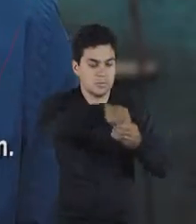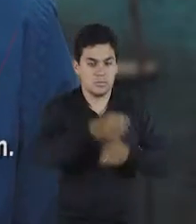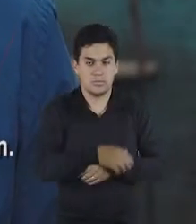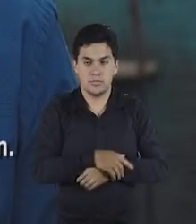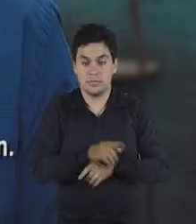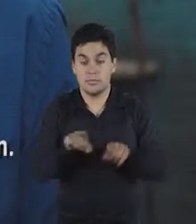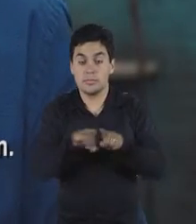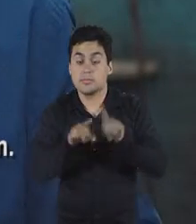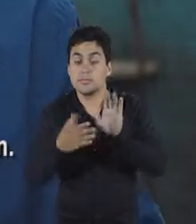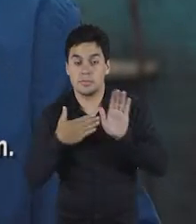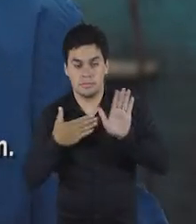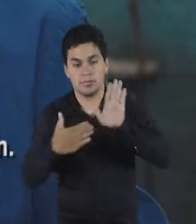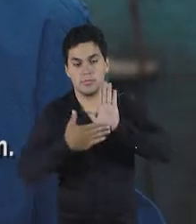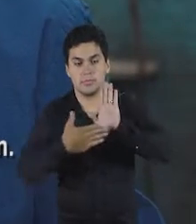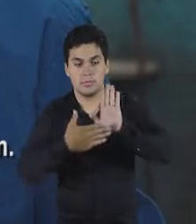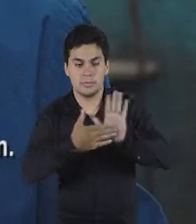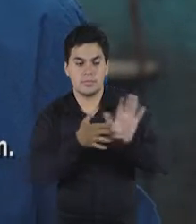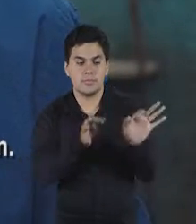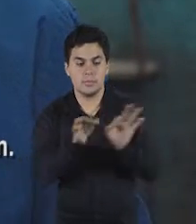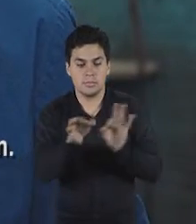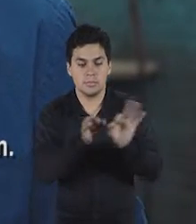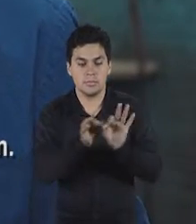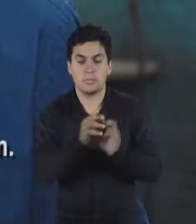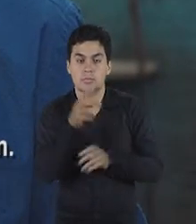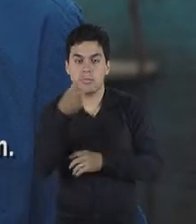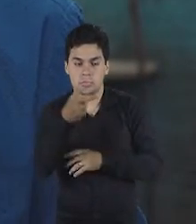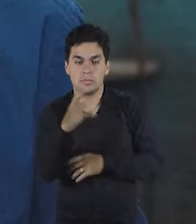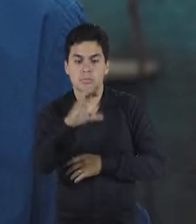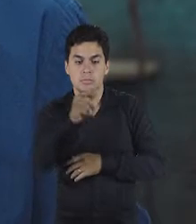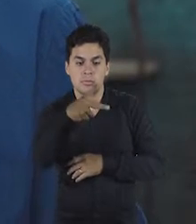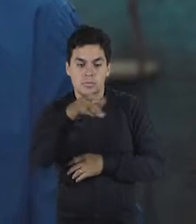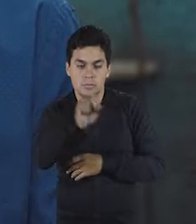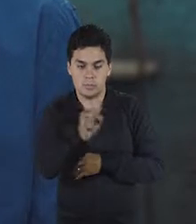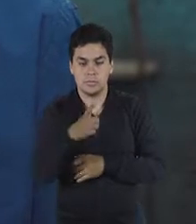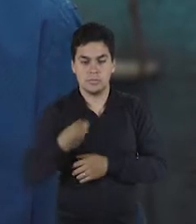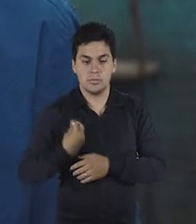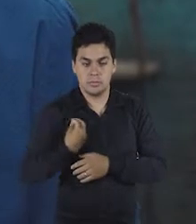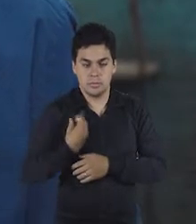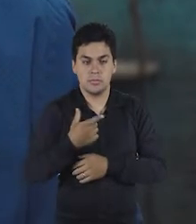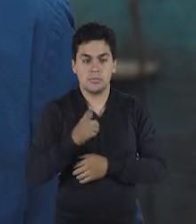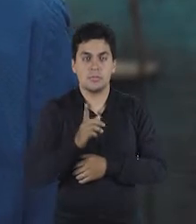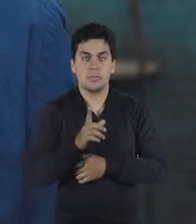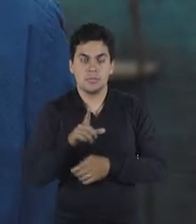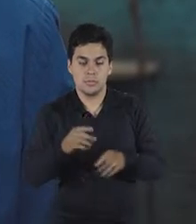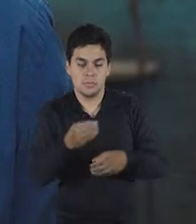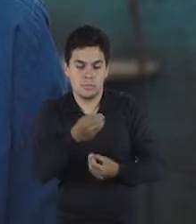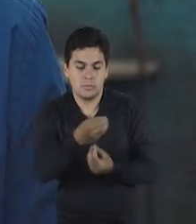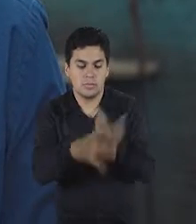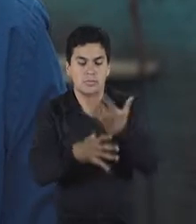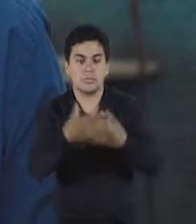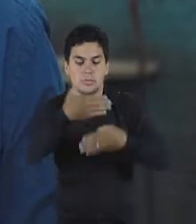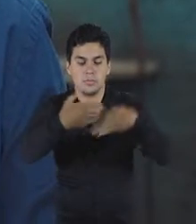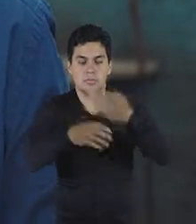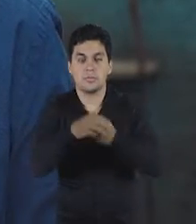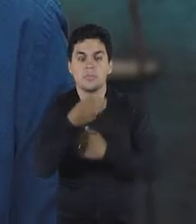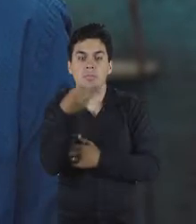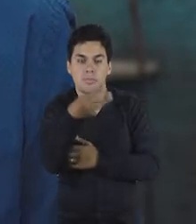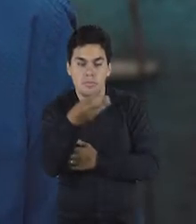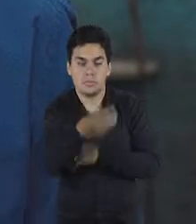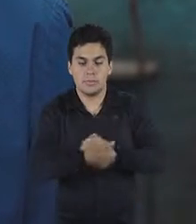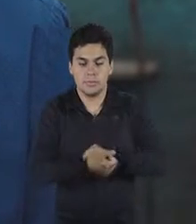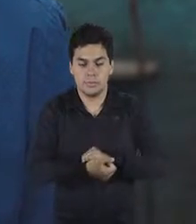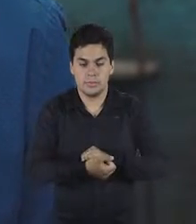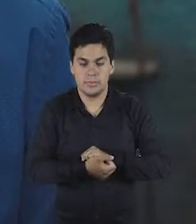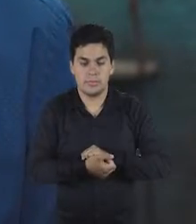Também é nossa proposta reestruturar os dois CAPs que já existem. E criar um terceiro, que vai funcionar 24 horas.